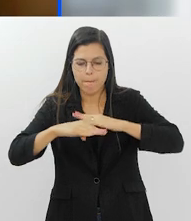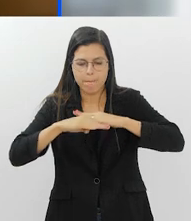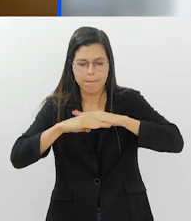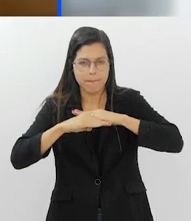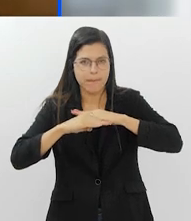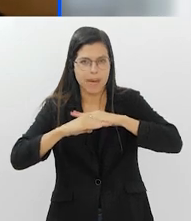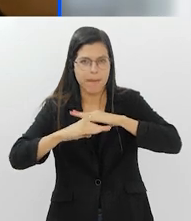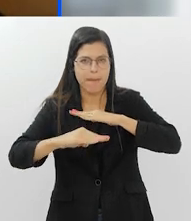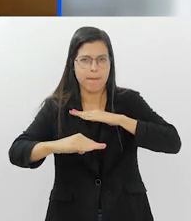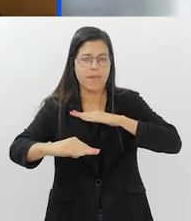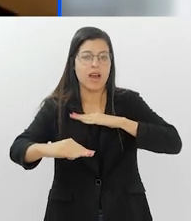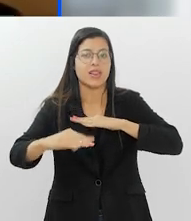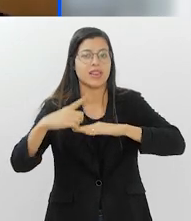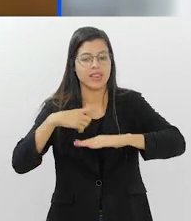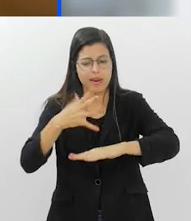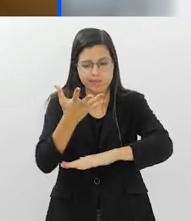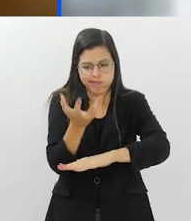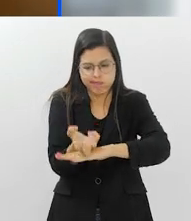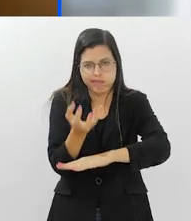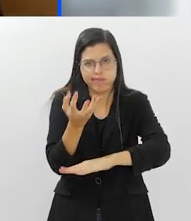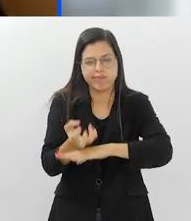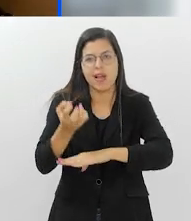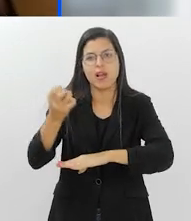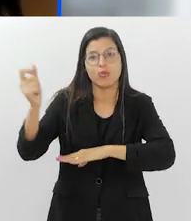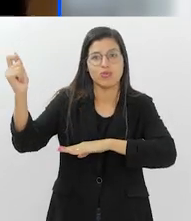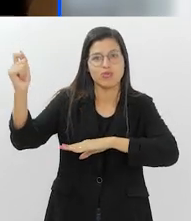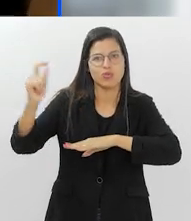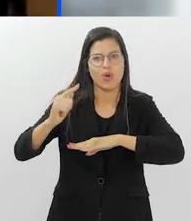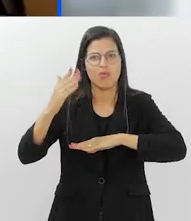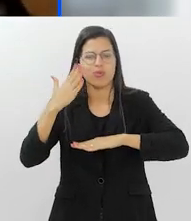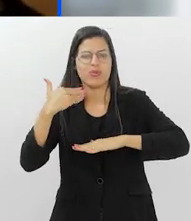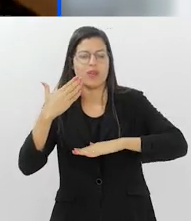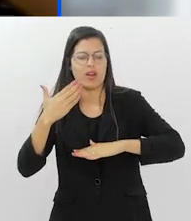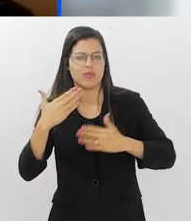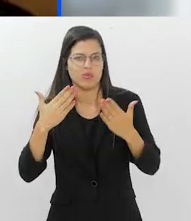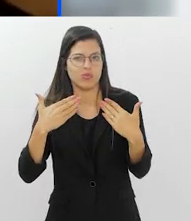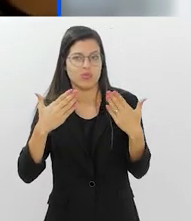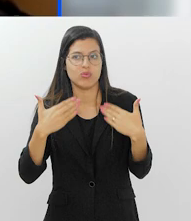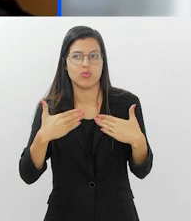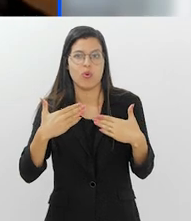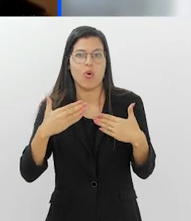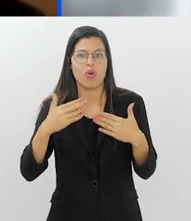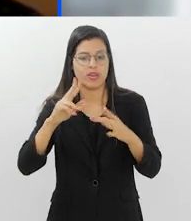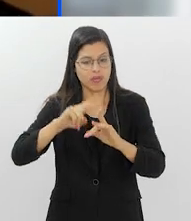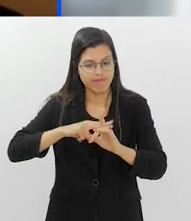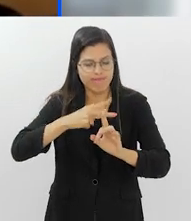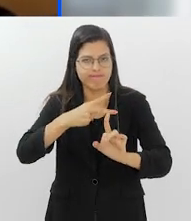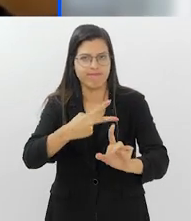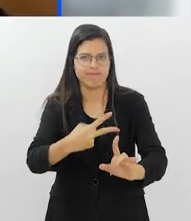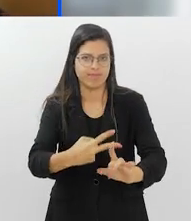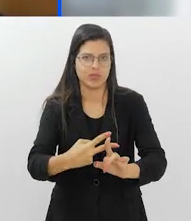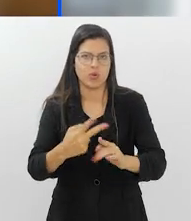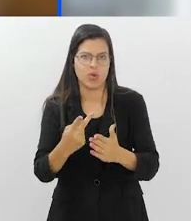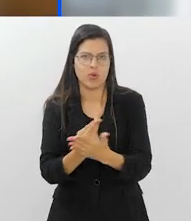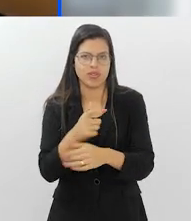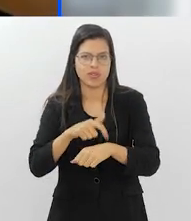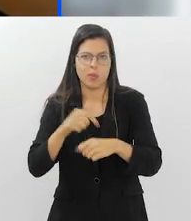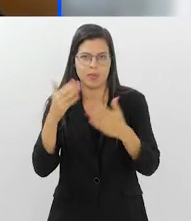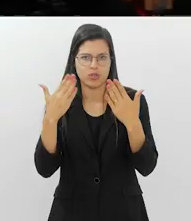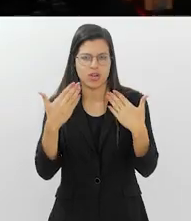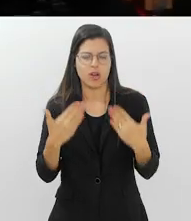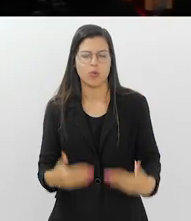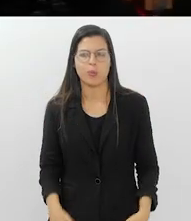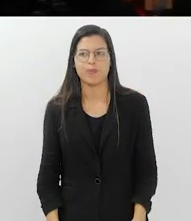ter a absorção de calor e isso contribui aí para um efeito adicionado quando ocorre uma onda de calor.